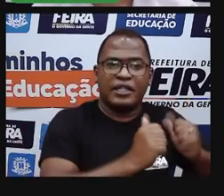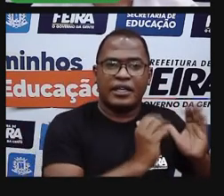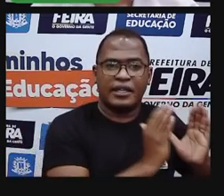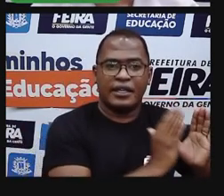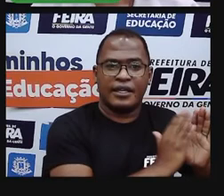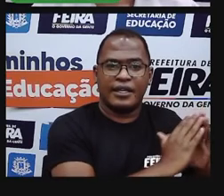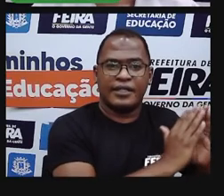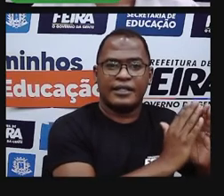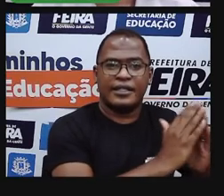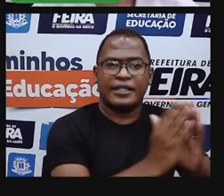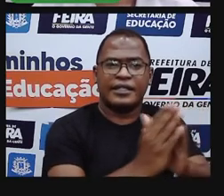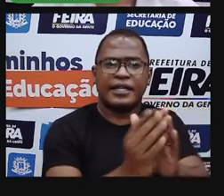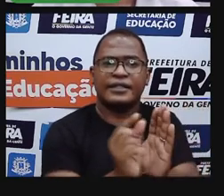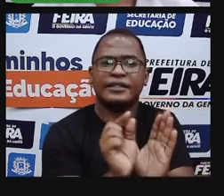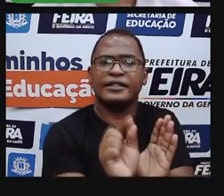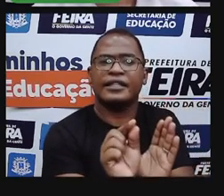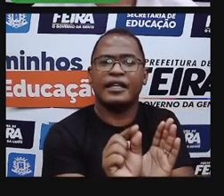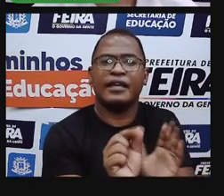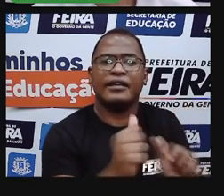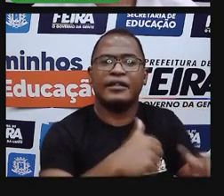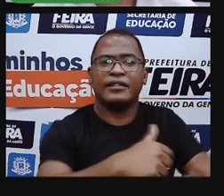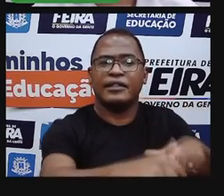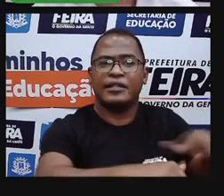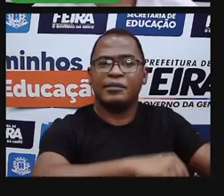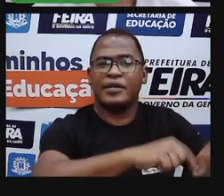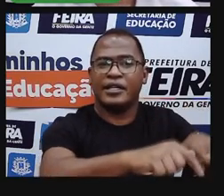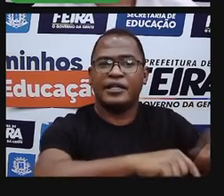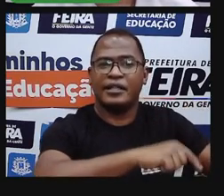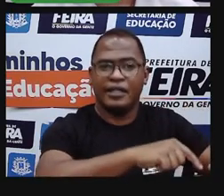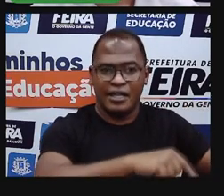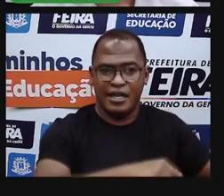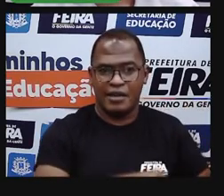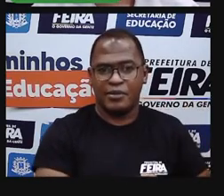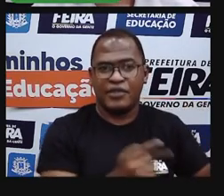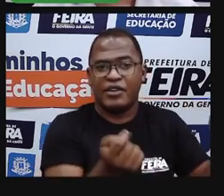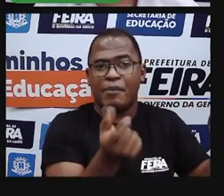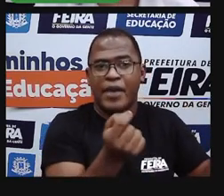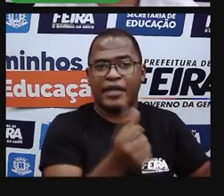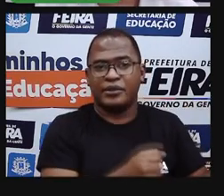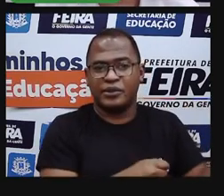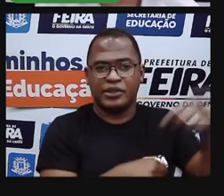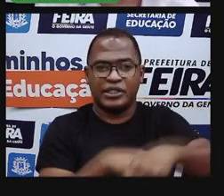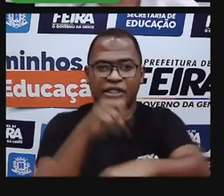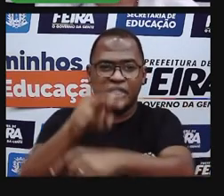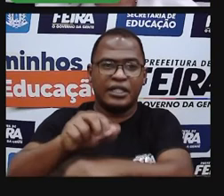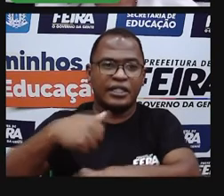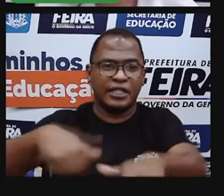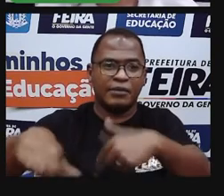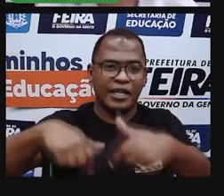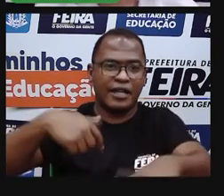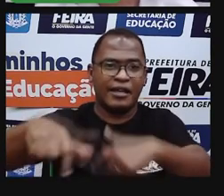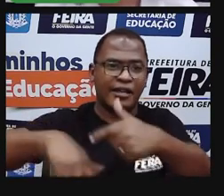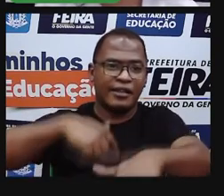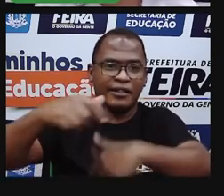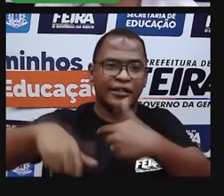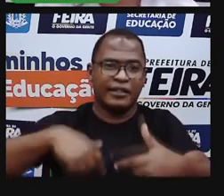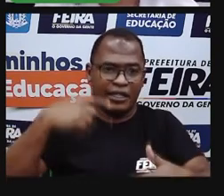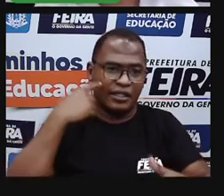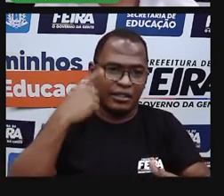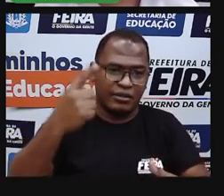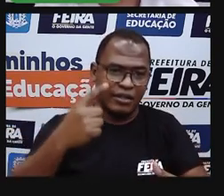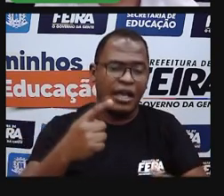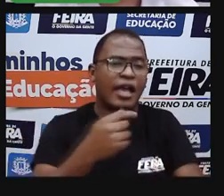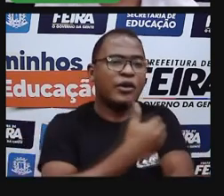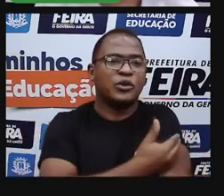seja, como ali tem uma grande concentração de indústrias, as pessoas que trabalham nessas indústrias, nessas fábricas,